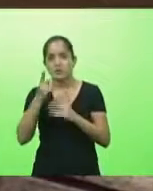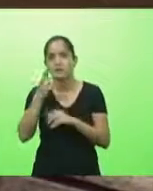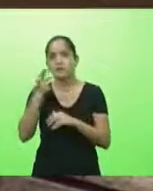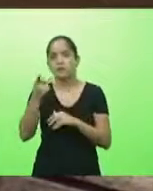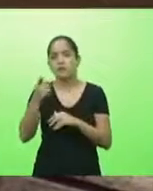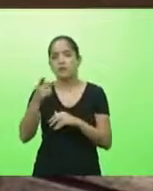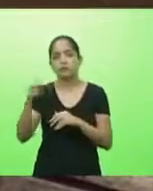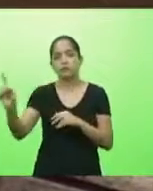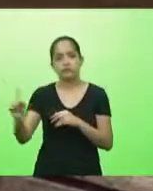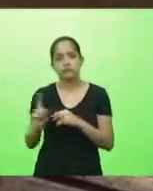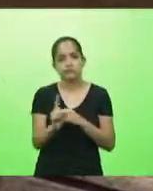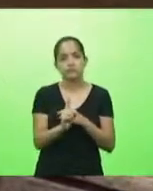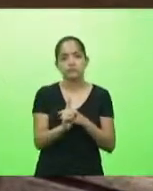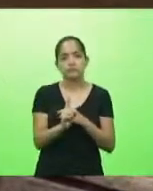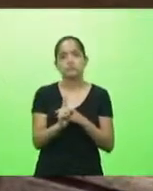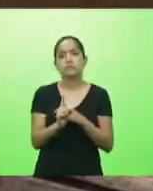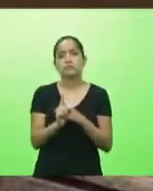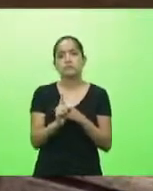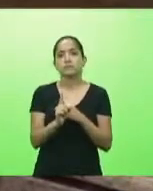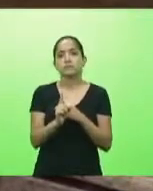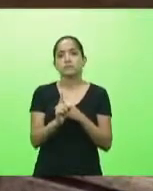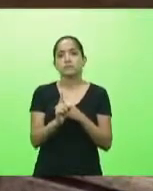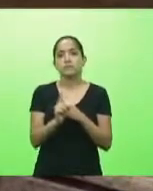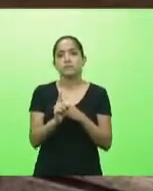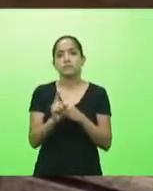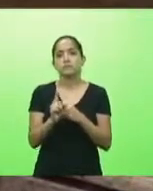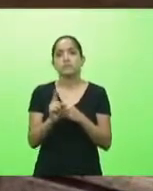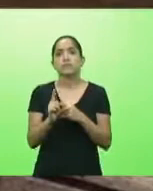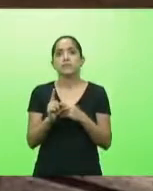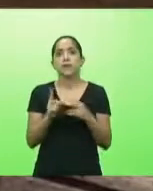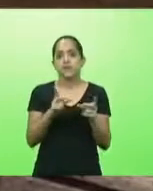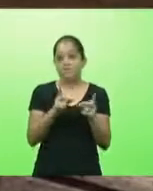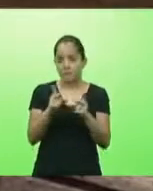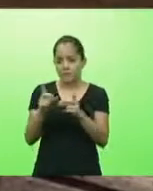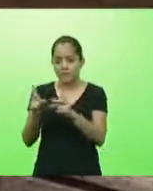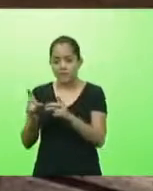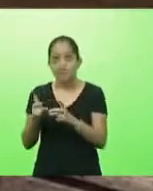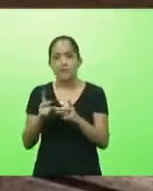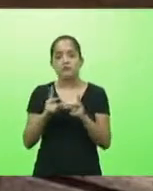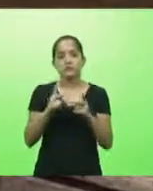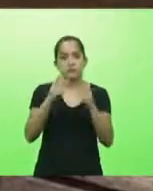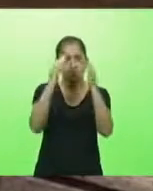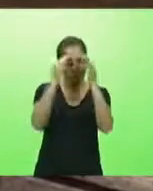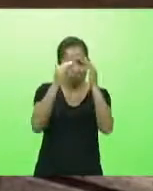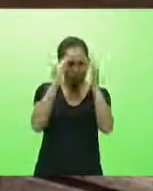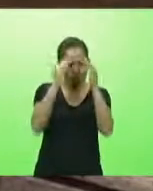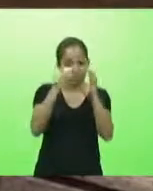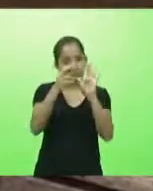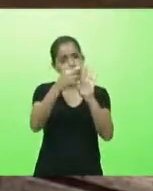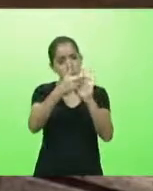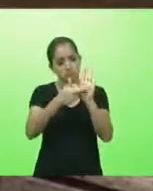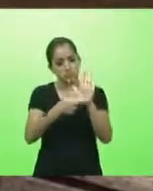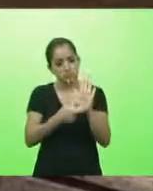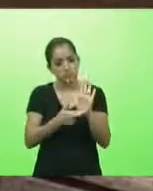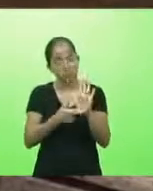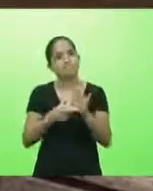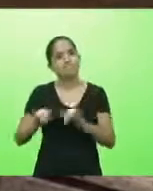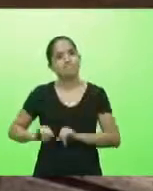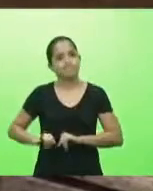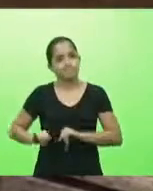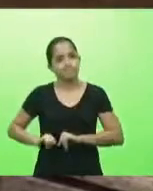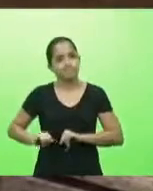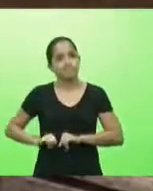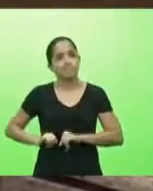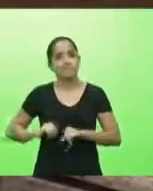deputado sargento lima ele tem um bazar ele disse assim eu obedeço as normas eu estou sofrendo eu vou falir me